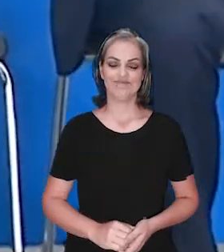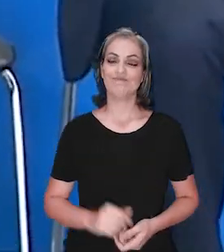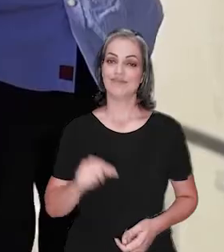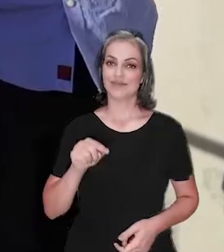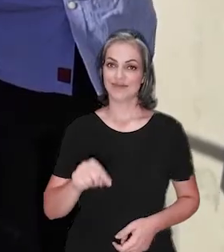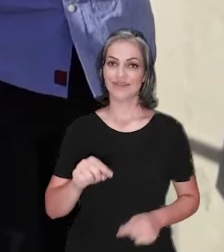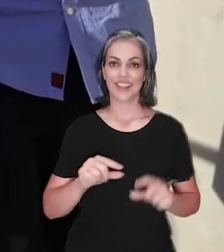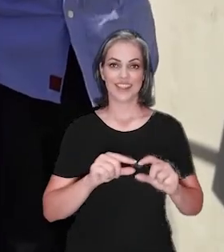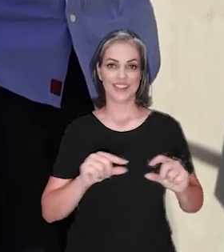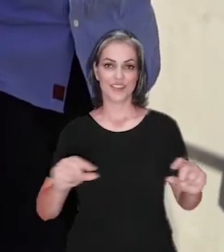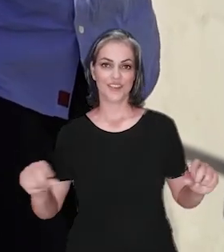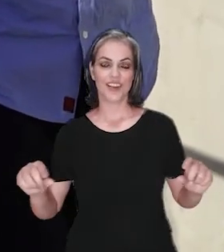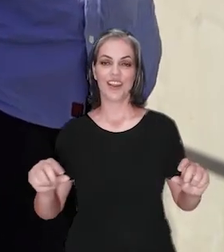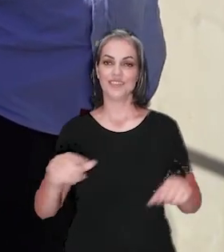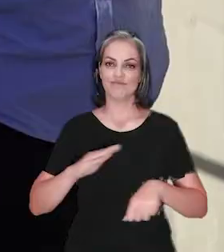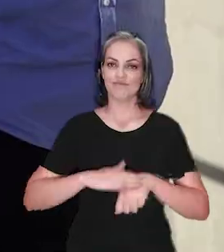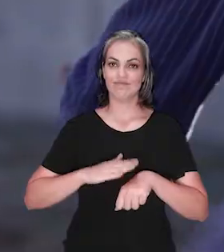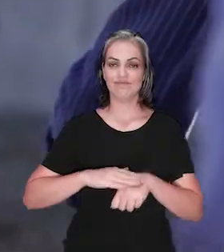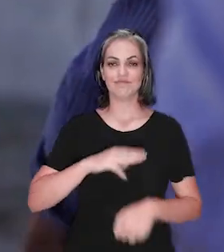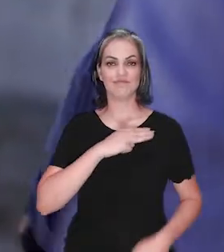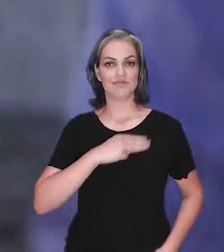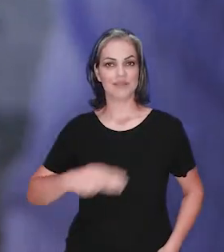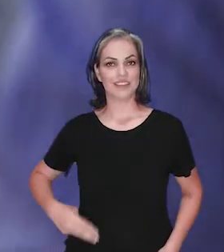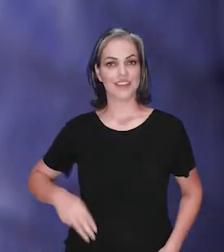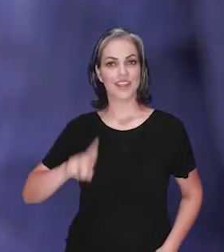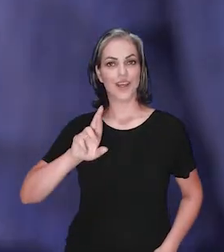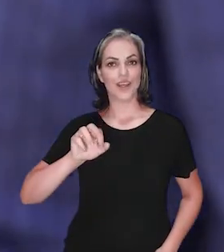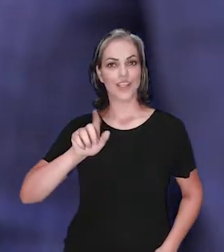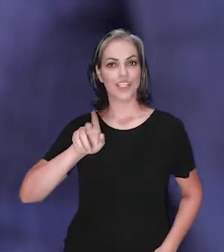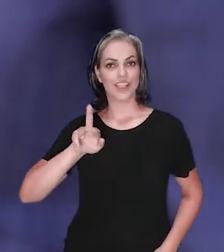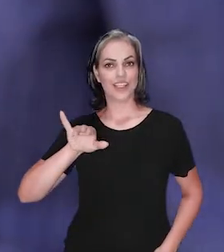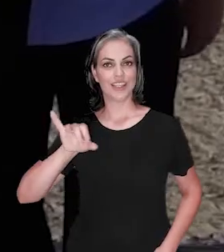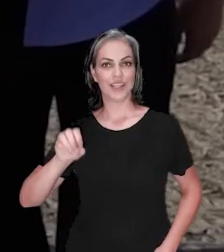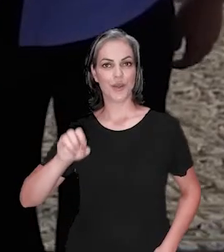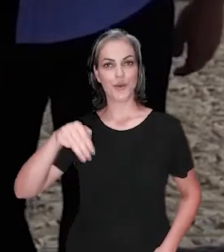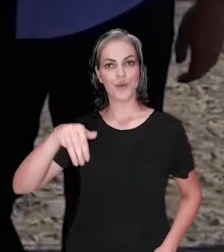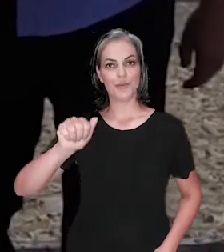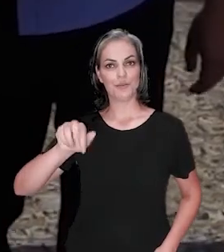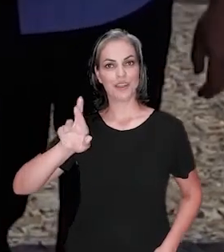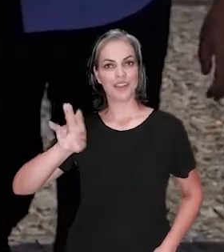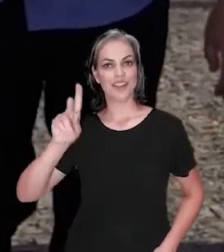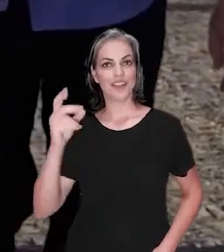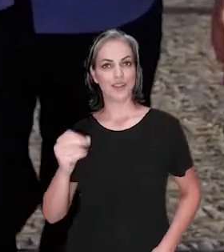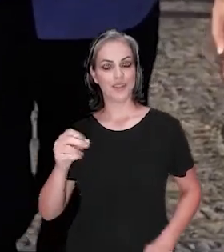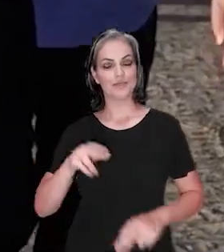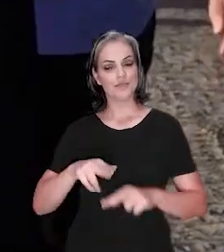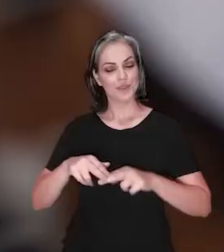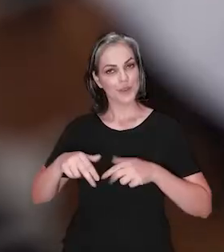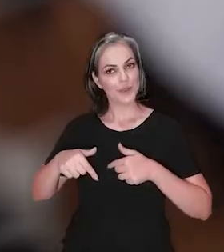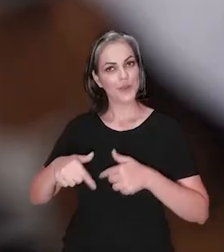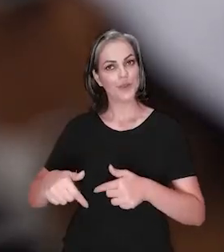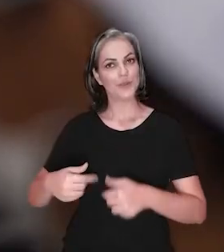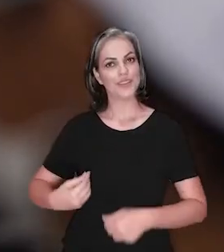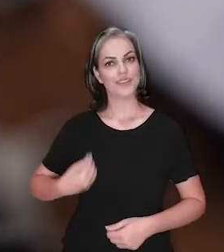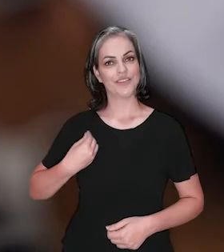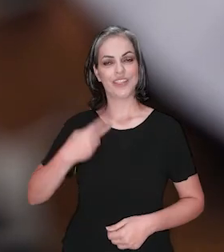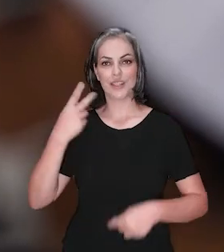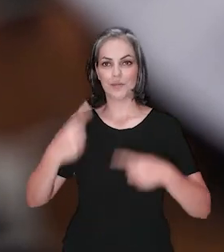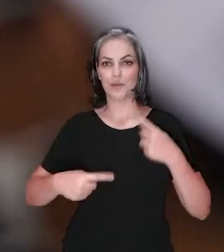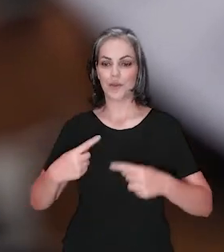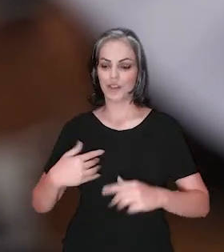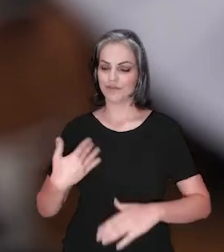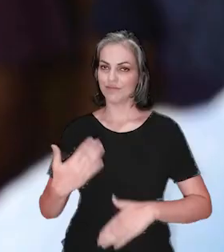Foi com esse pensamento que Rogério Marinho construiu sua trajetória política e fez seu caminho estar em constante